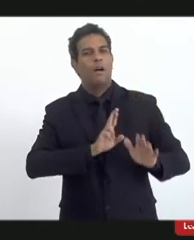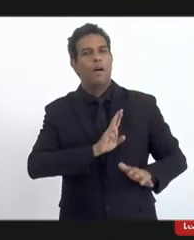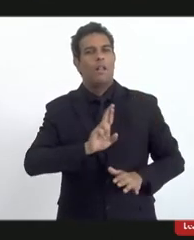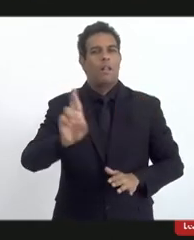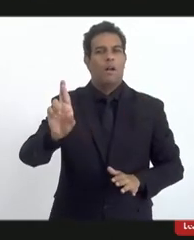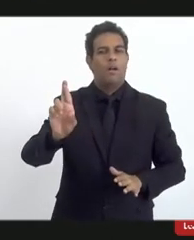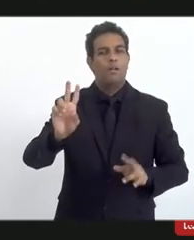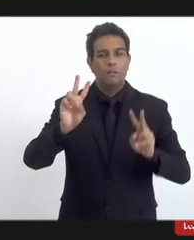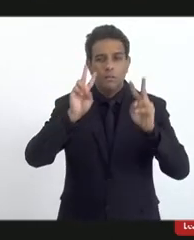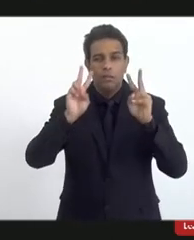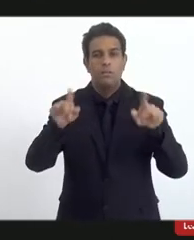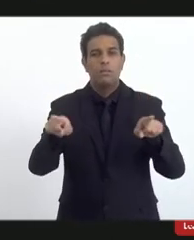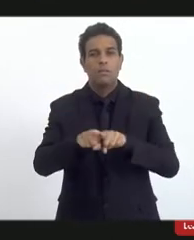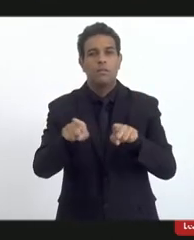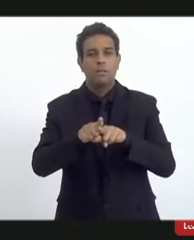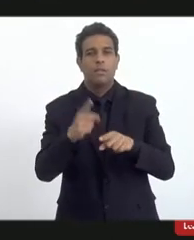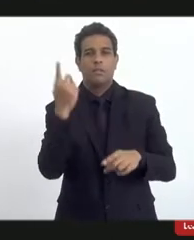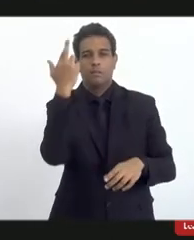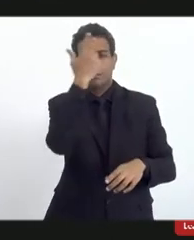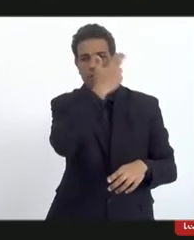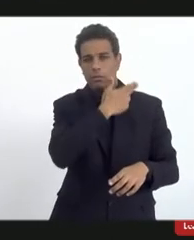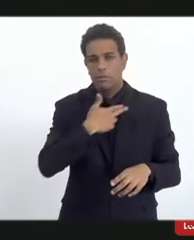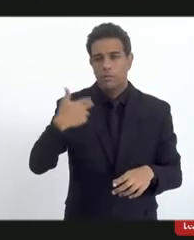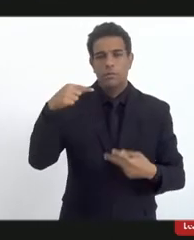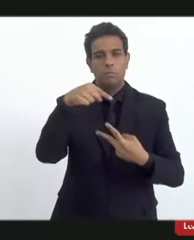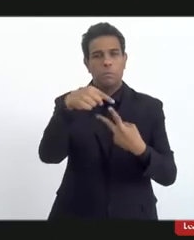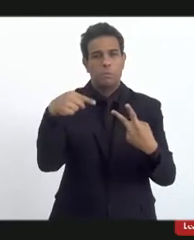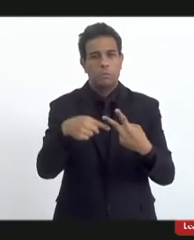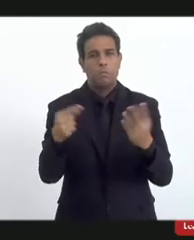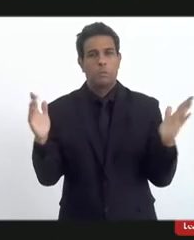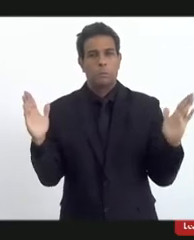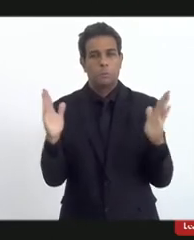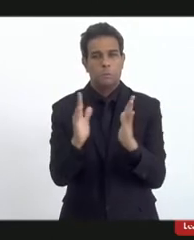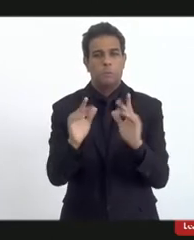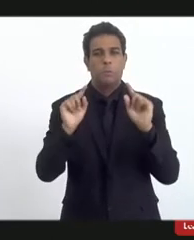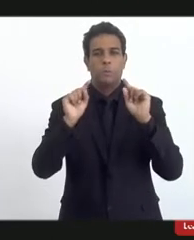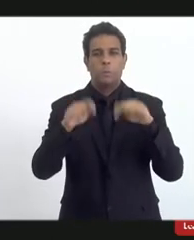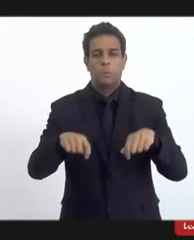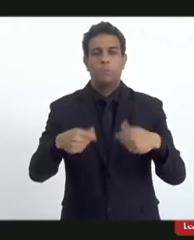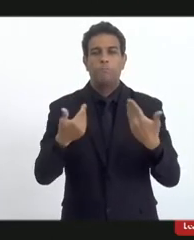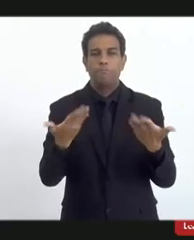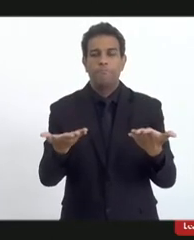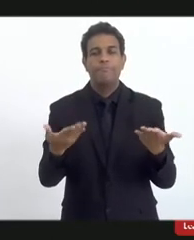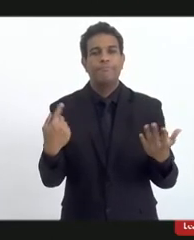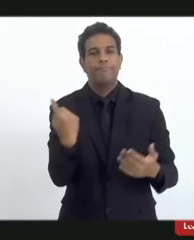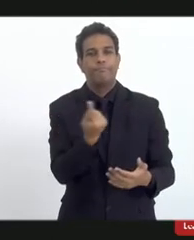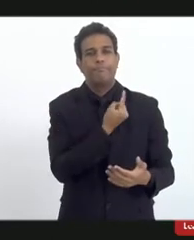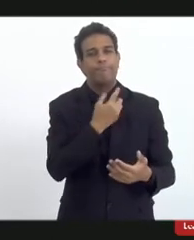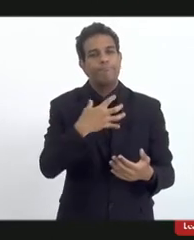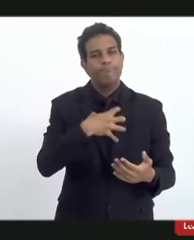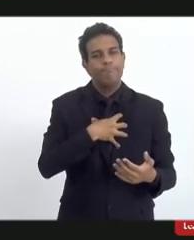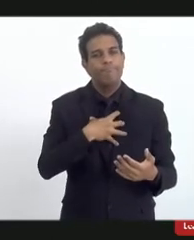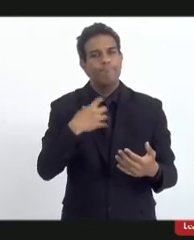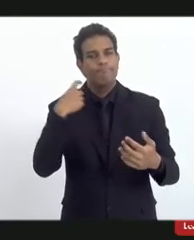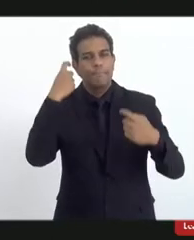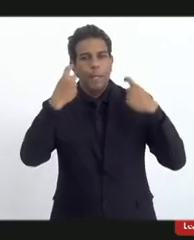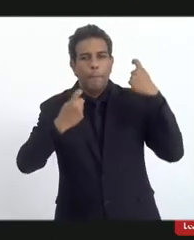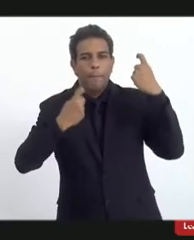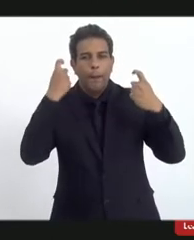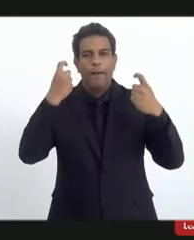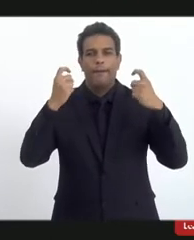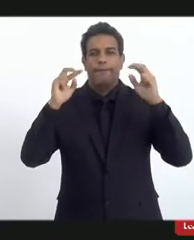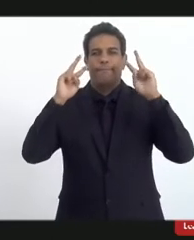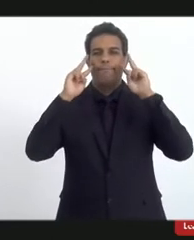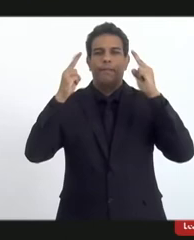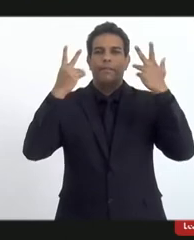e da questão racial, não tem como não fazer esse recorte racial, então a gente fica muito preocupado com essa